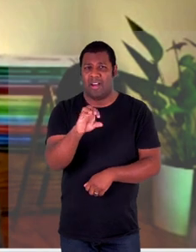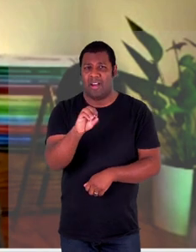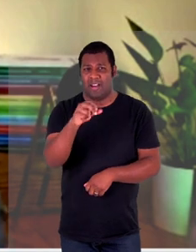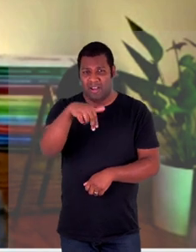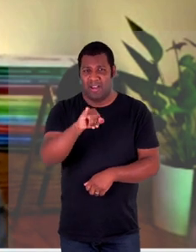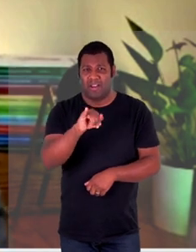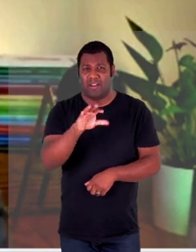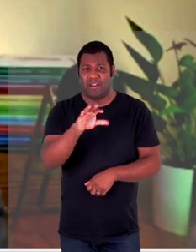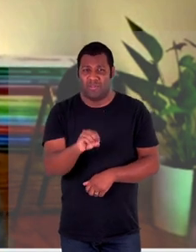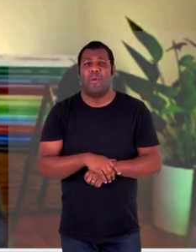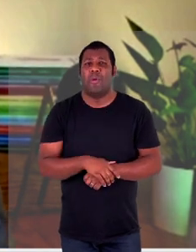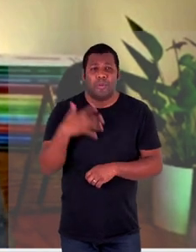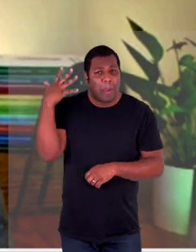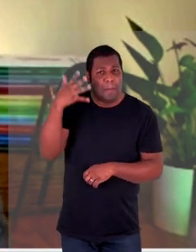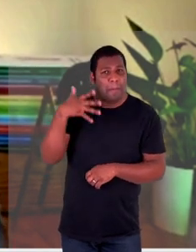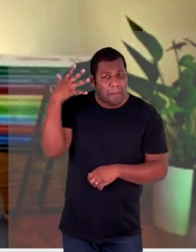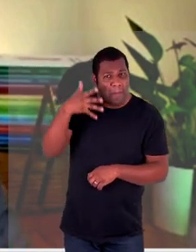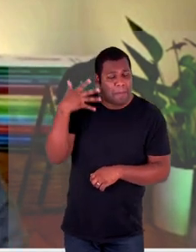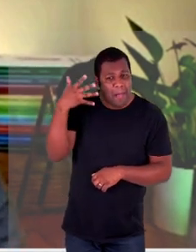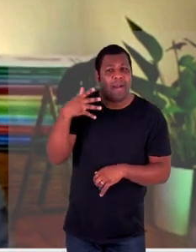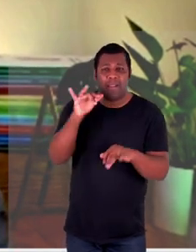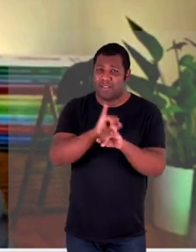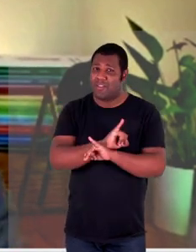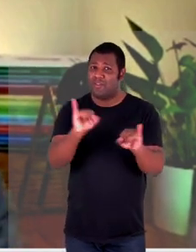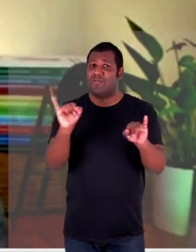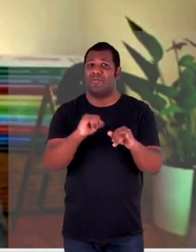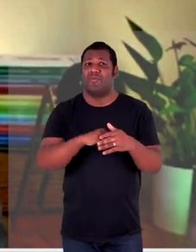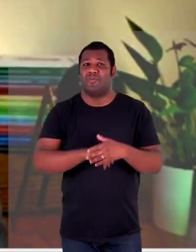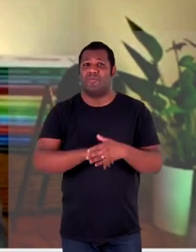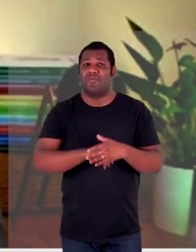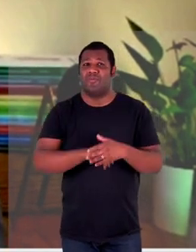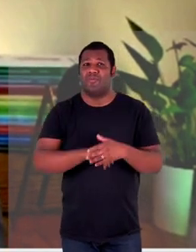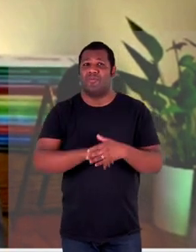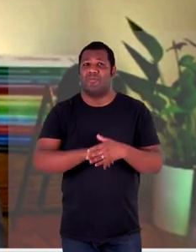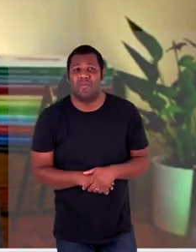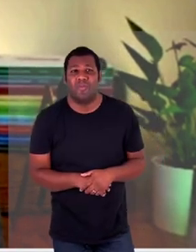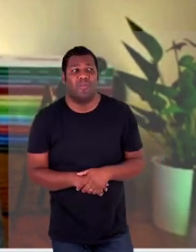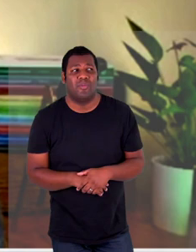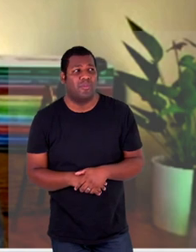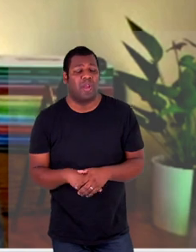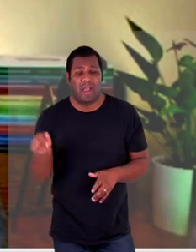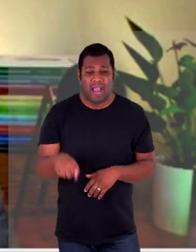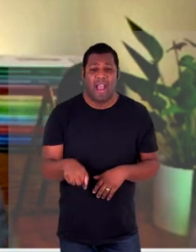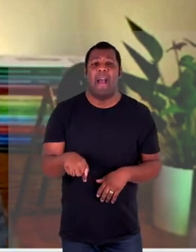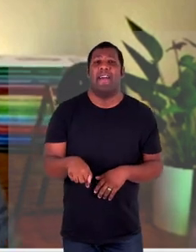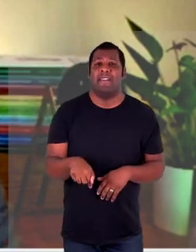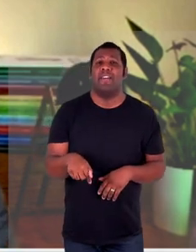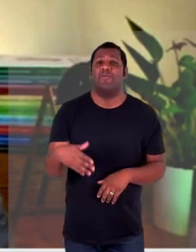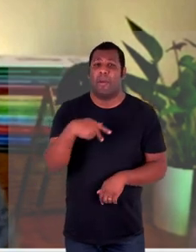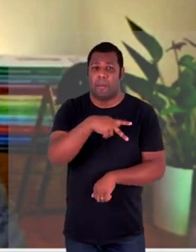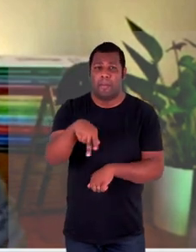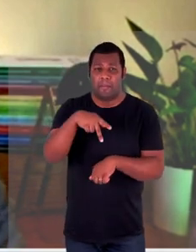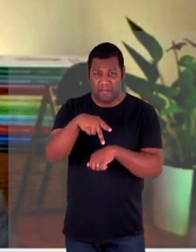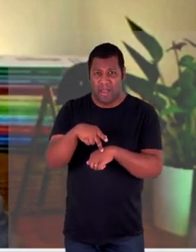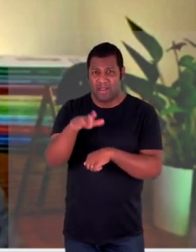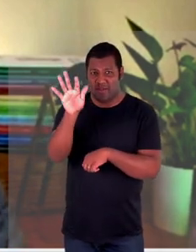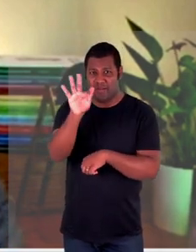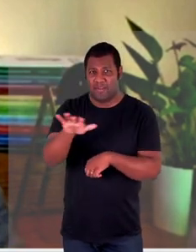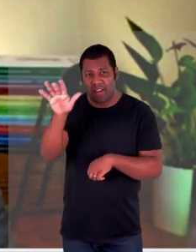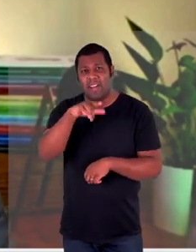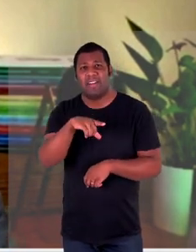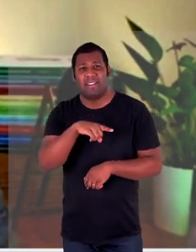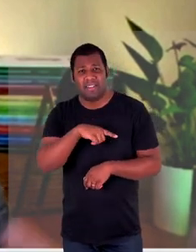minuto 13 como o nosso dificultador por sermos um Estado federalista que tem as dificuldades